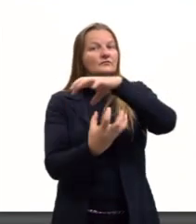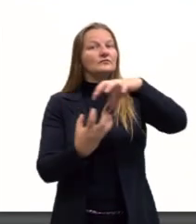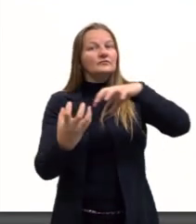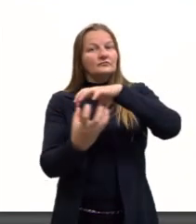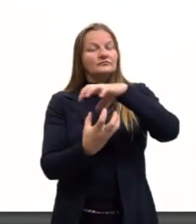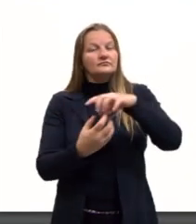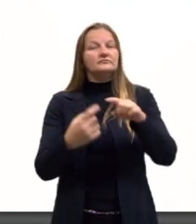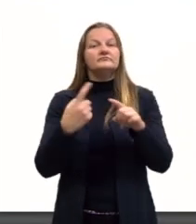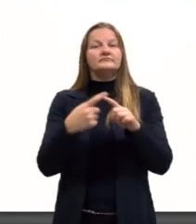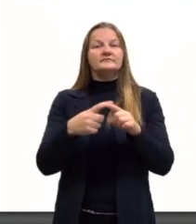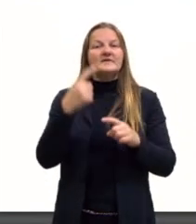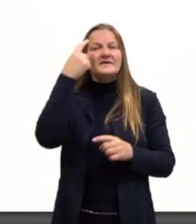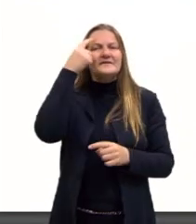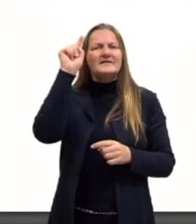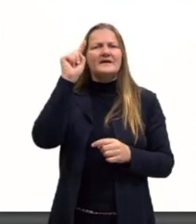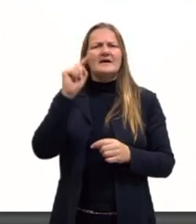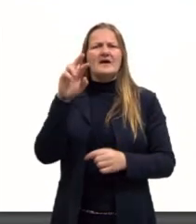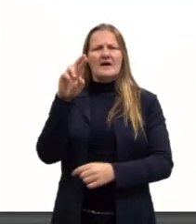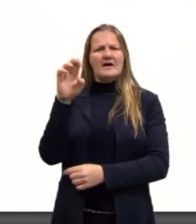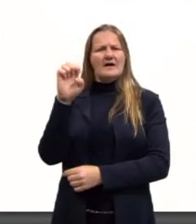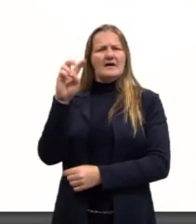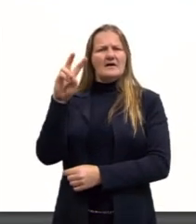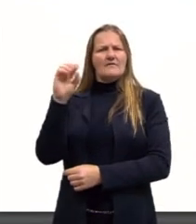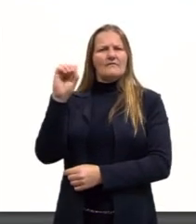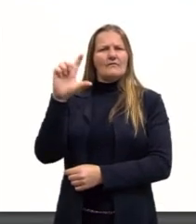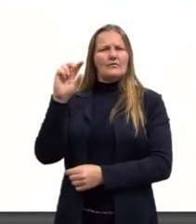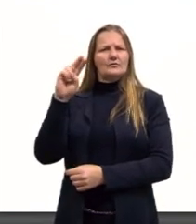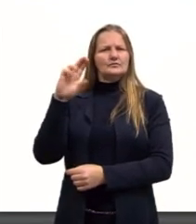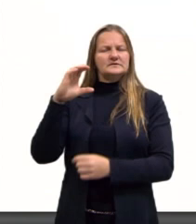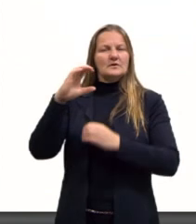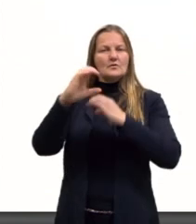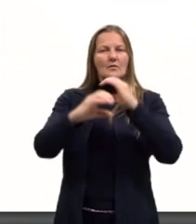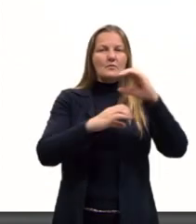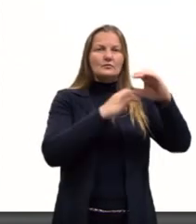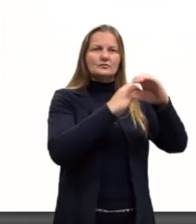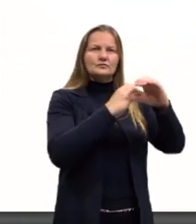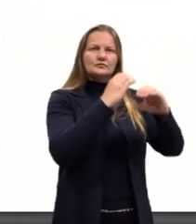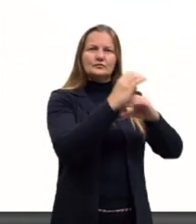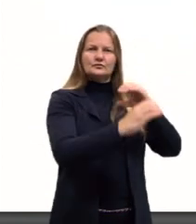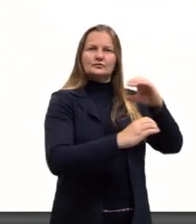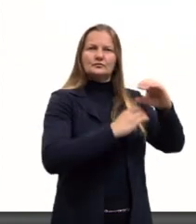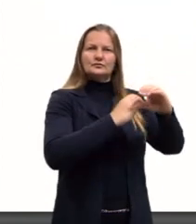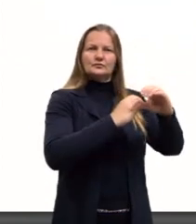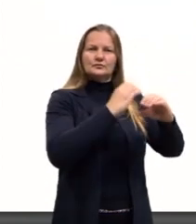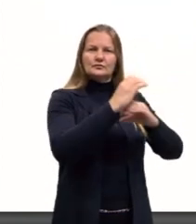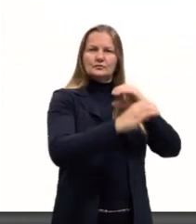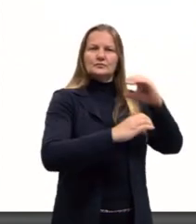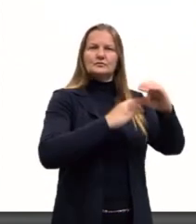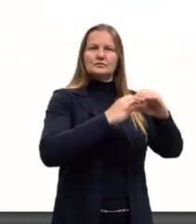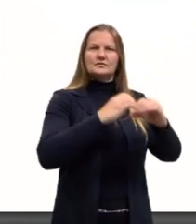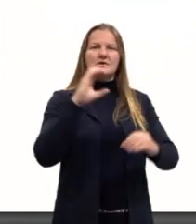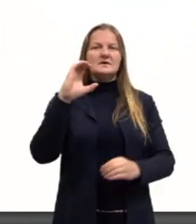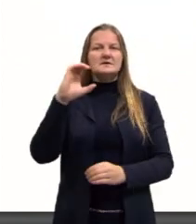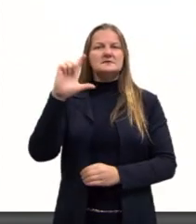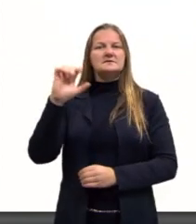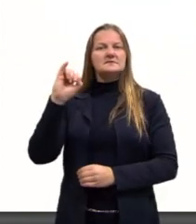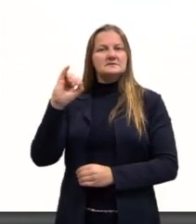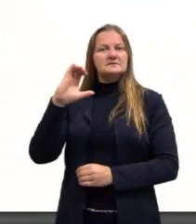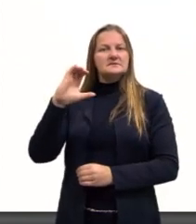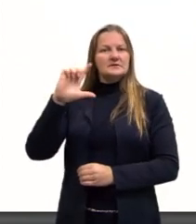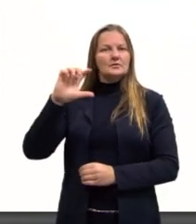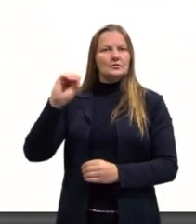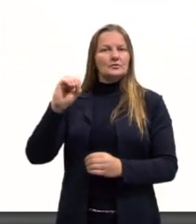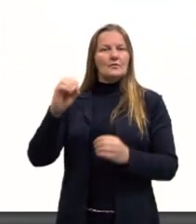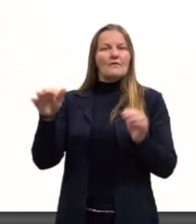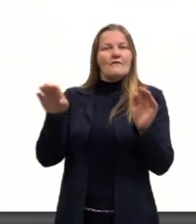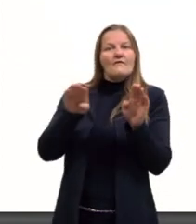Então, essa ideia de que a revolução é um ciclo, completar um, fechar um ciclo e iniciar outro.